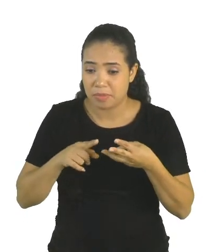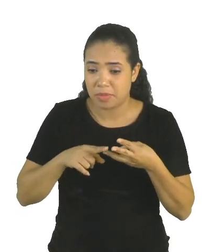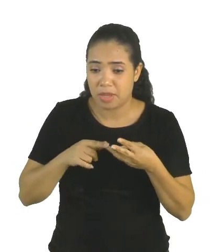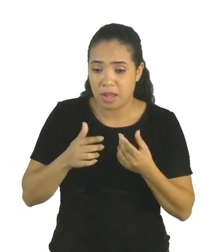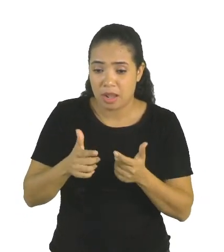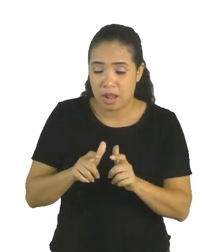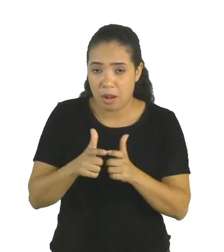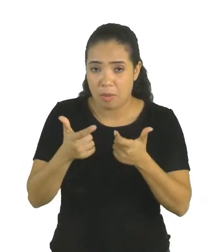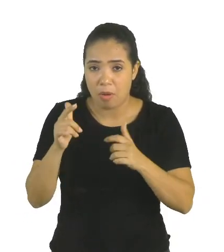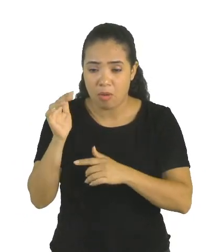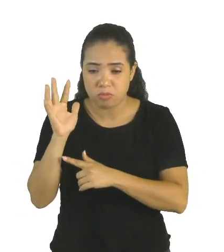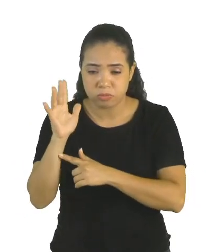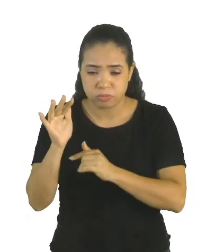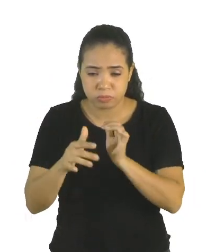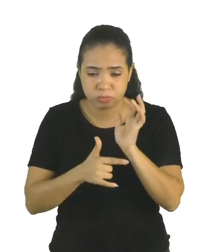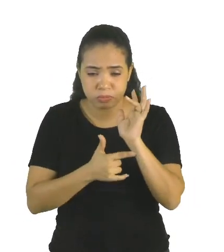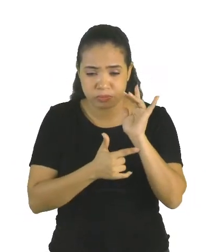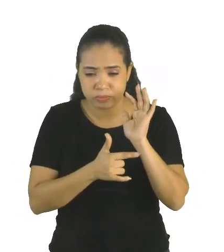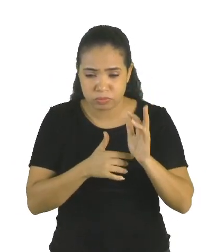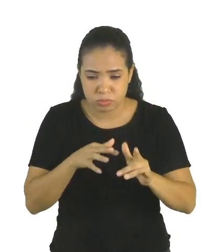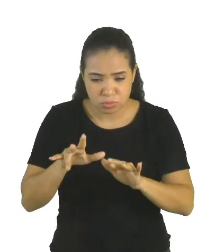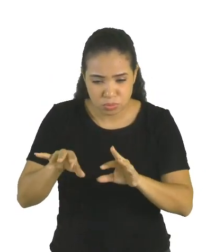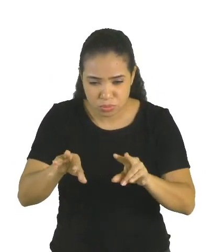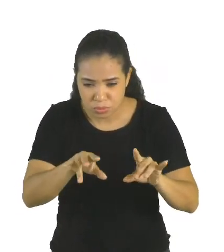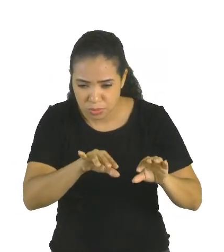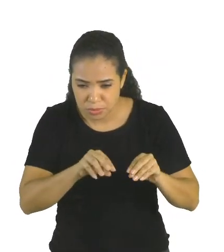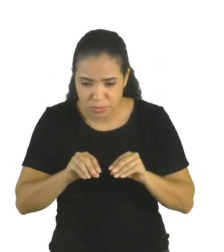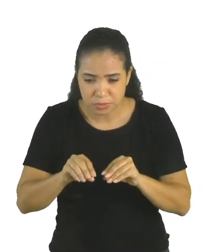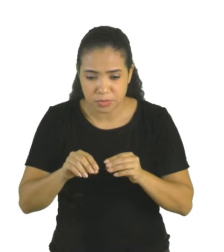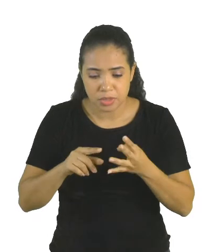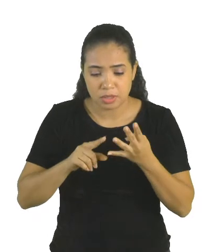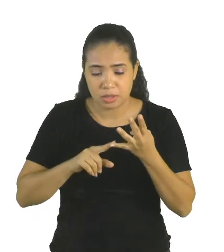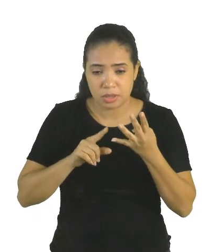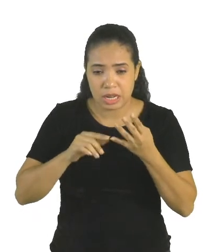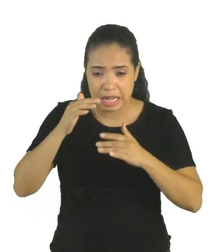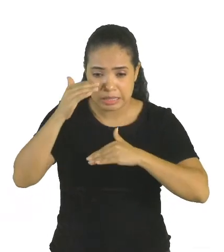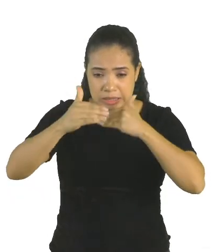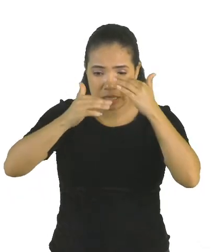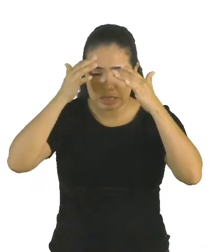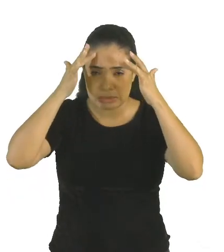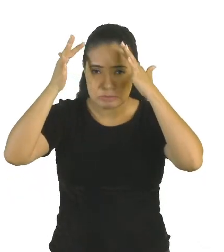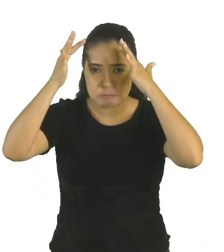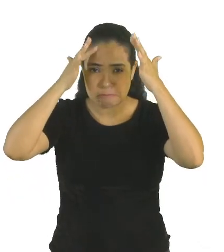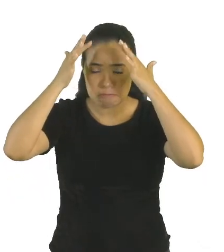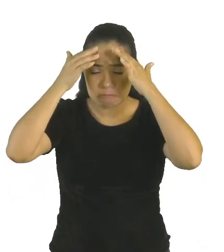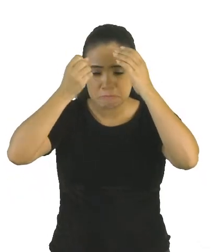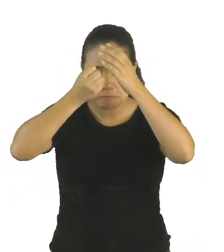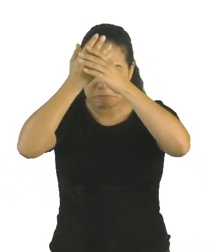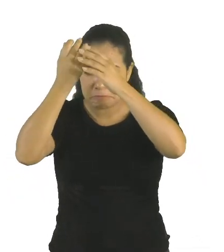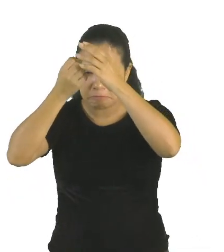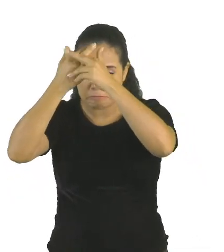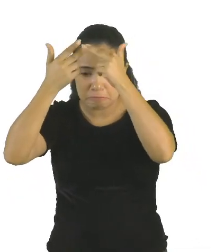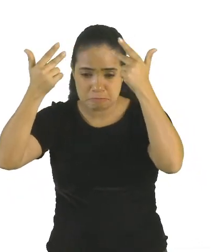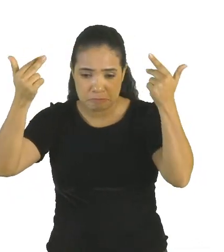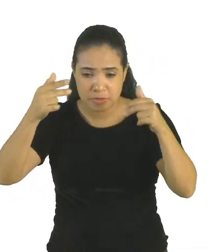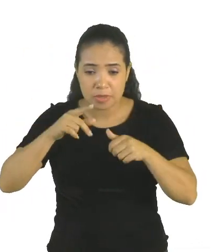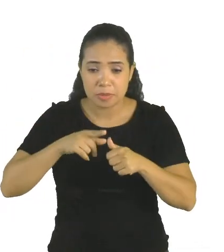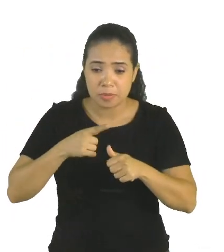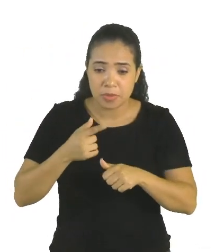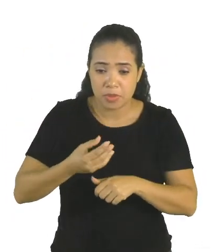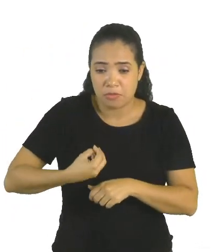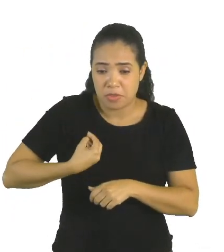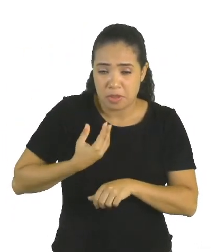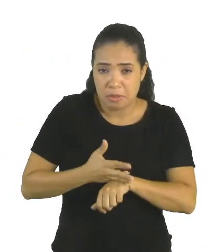coordenação motora fina, desenvolvimento da imaginação e criatividade, vivência com a prática do